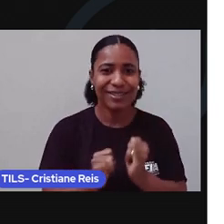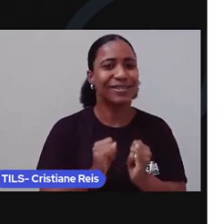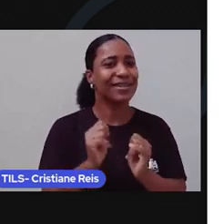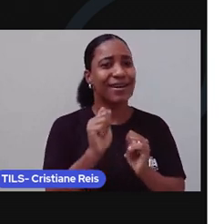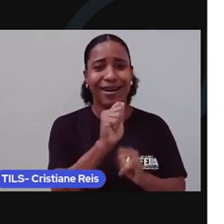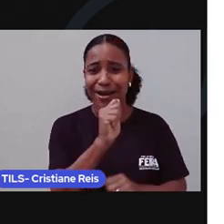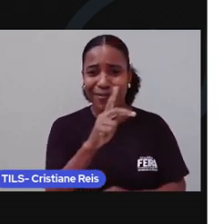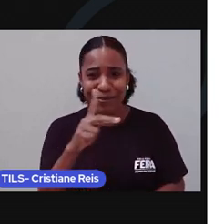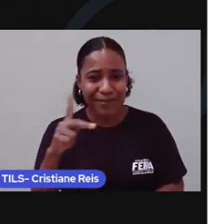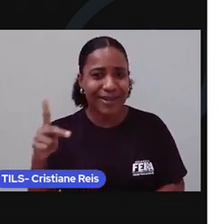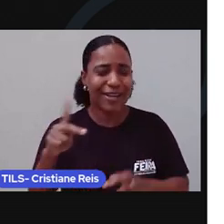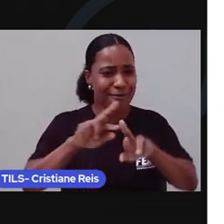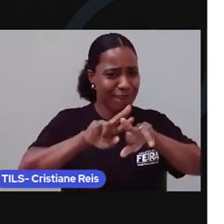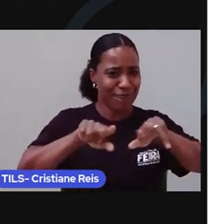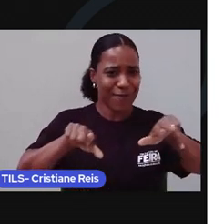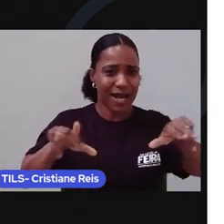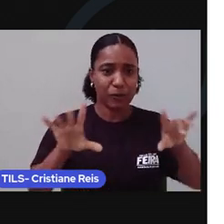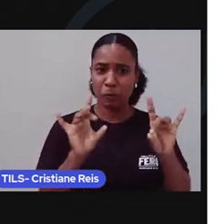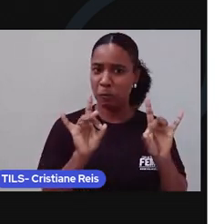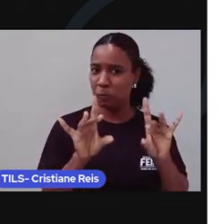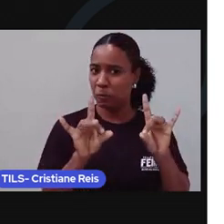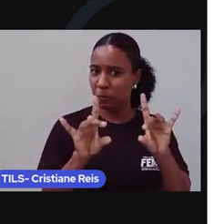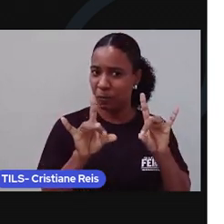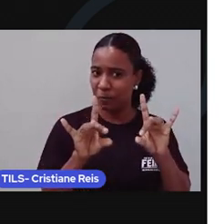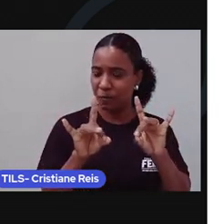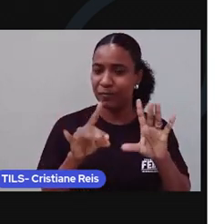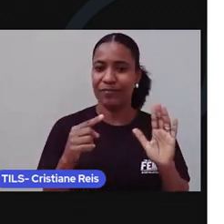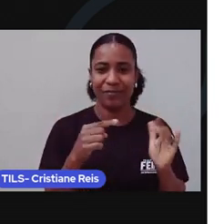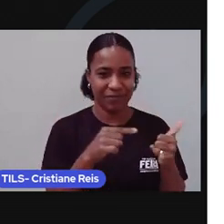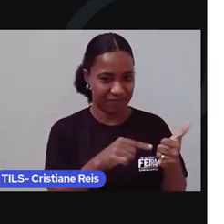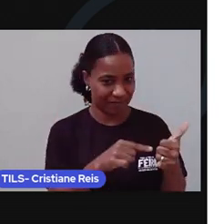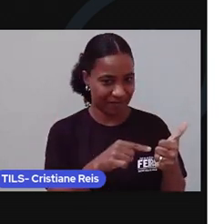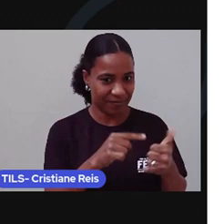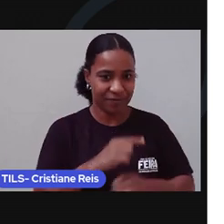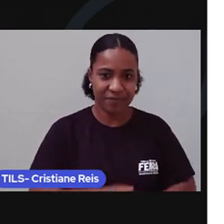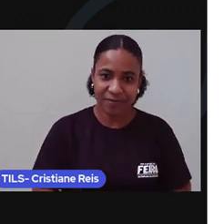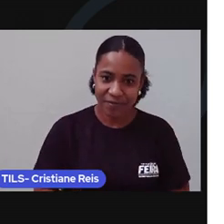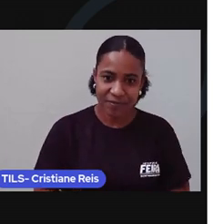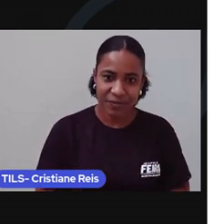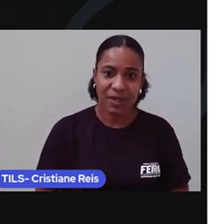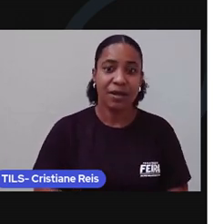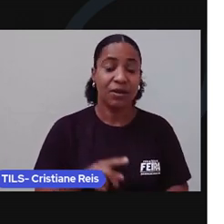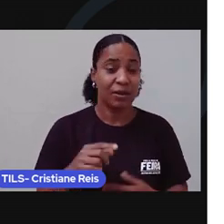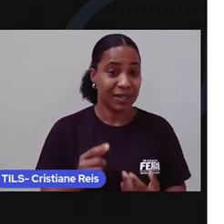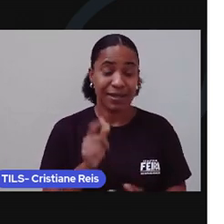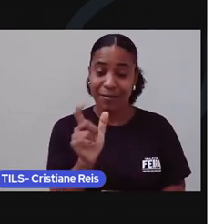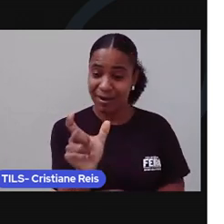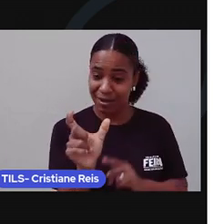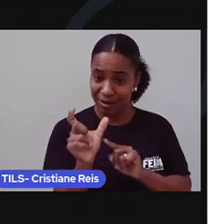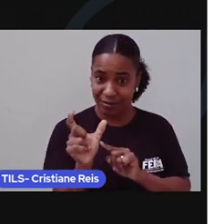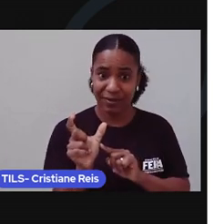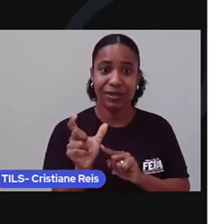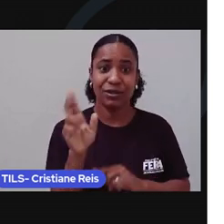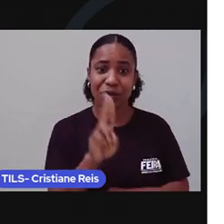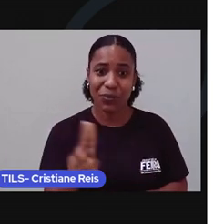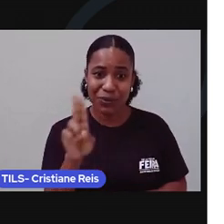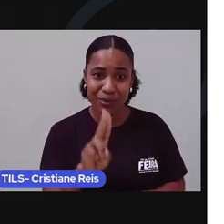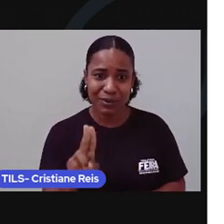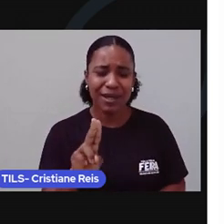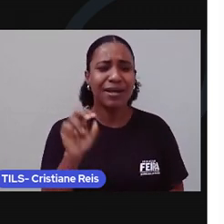com funções especiais. Essa é outra palavra que usamos com bastante frequência. Smart